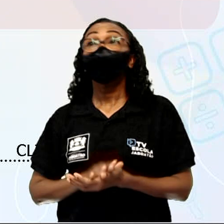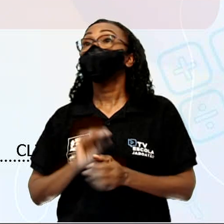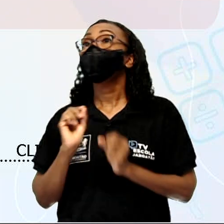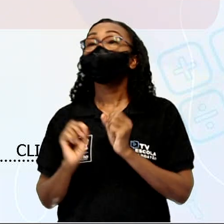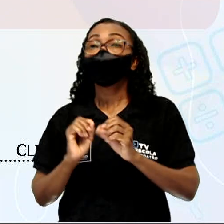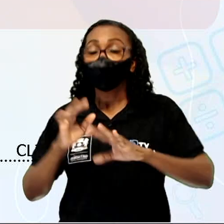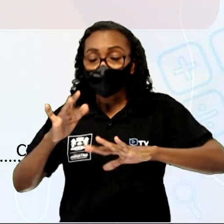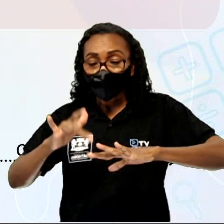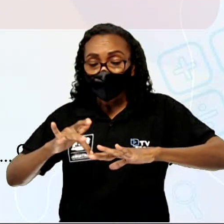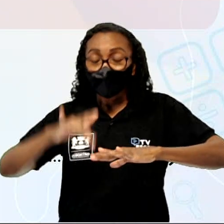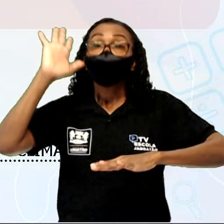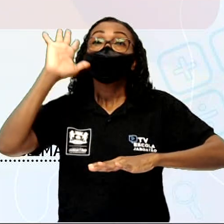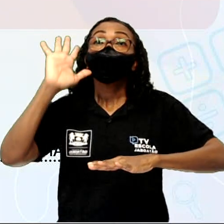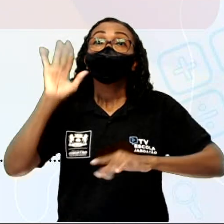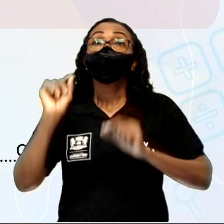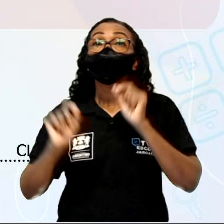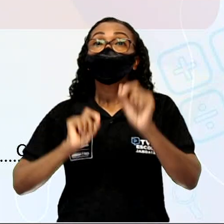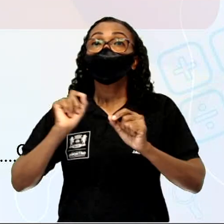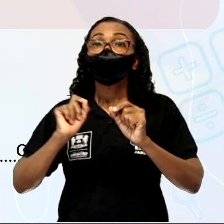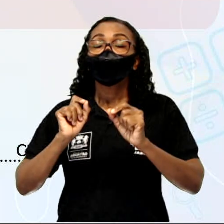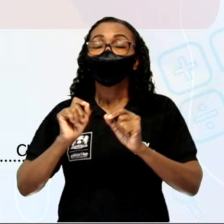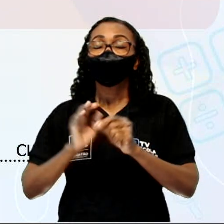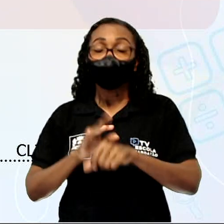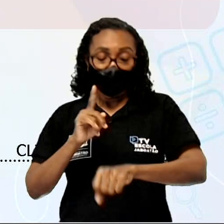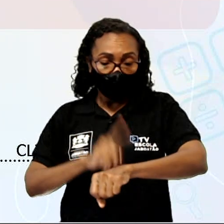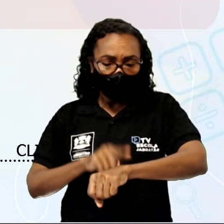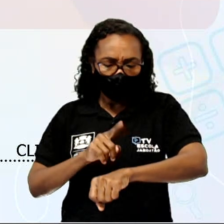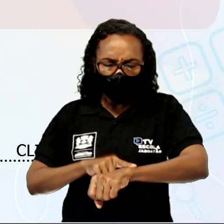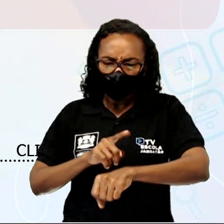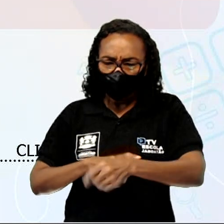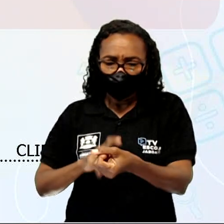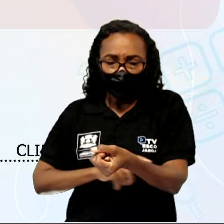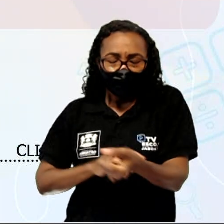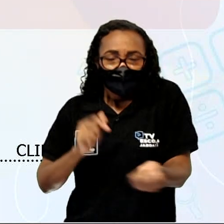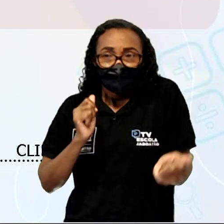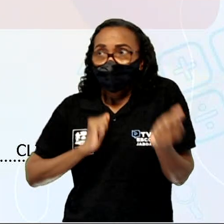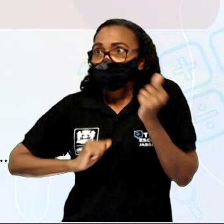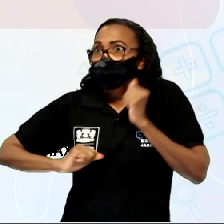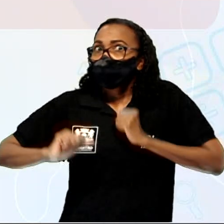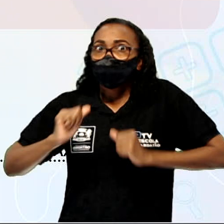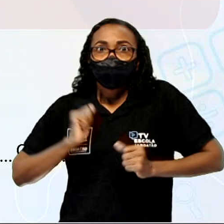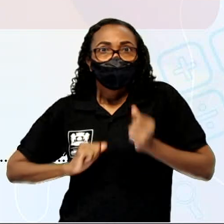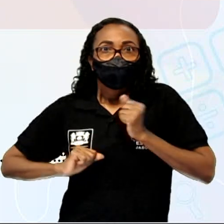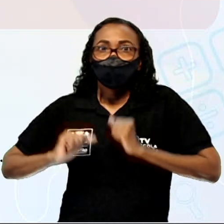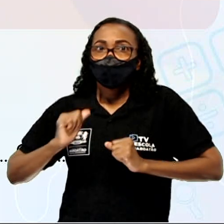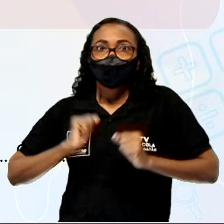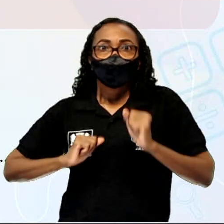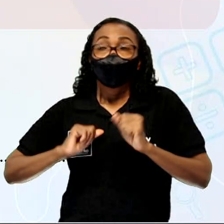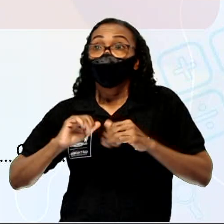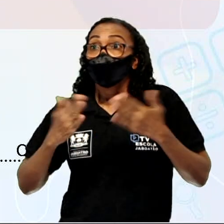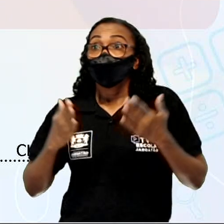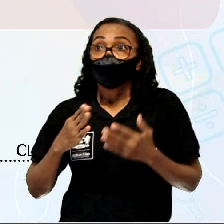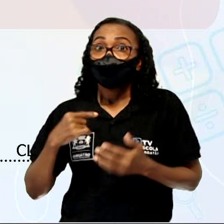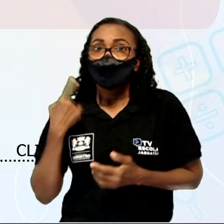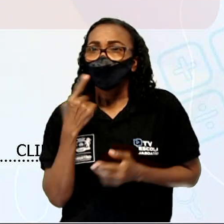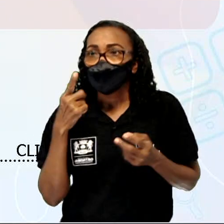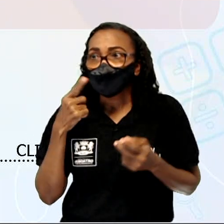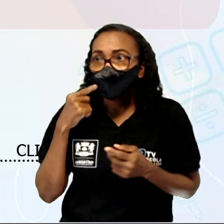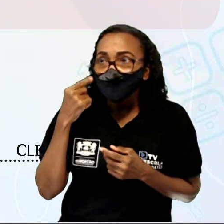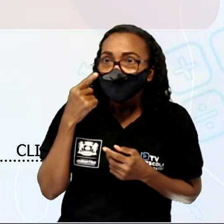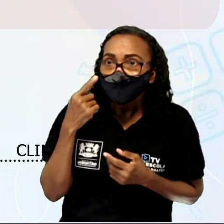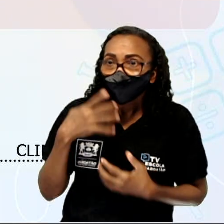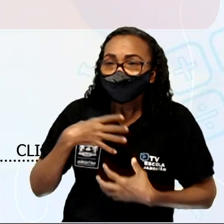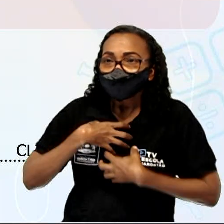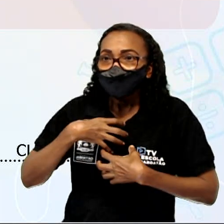o clímax? O clímax é o momento de maior tensão e de maior expectativa. É quando os nossos olhos e nossas